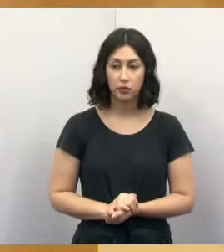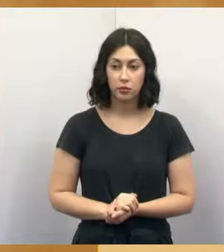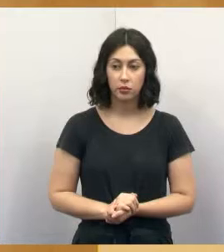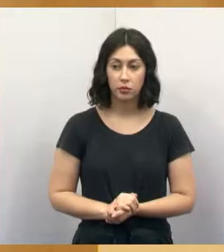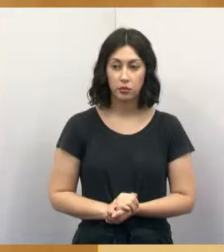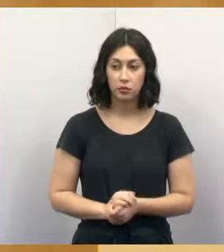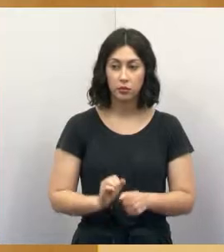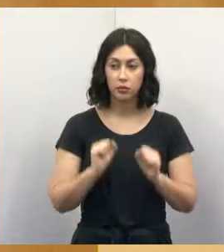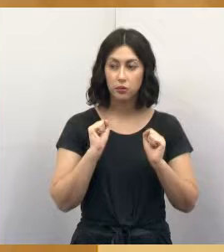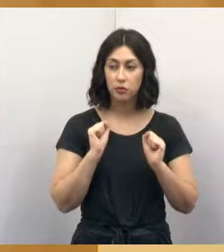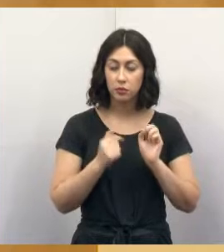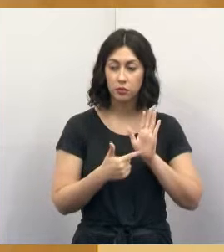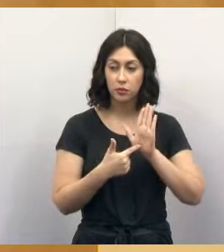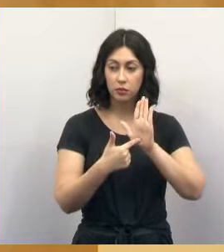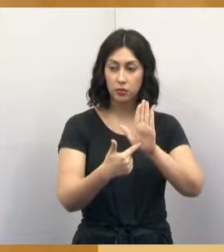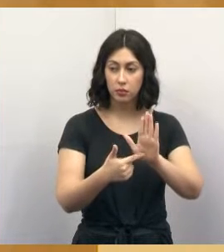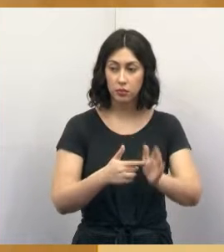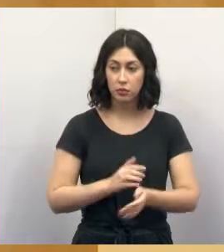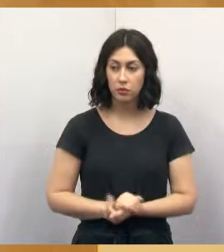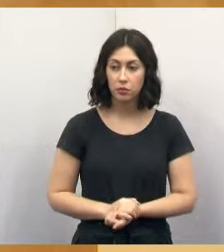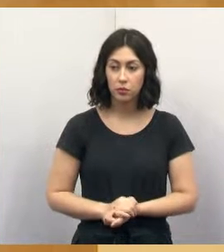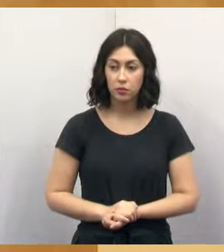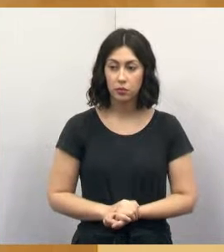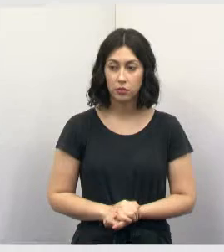Pode colocar o primeiro slide, por favor.